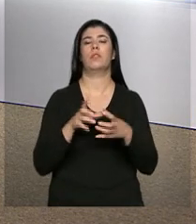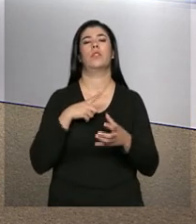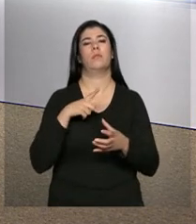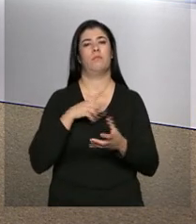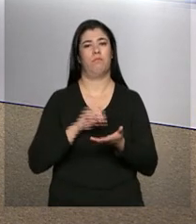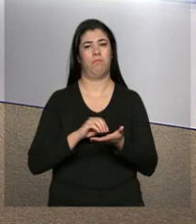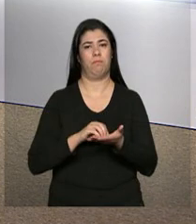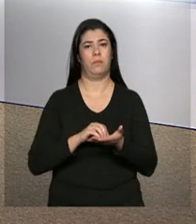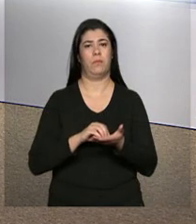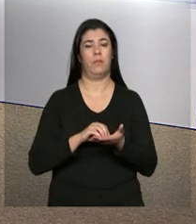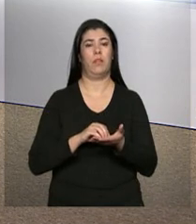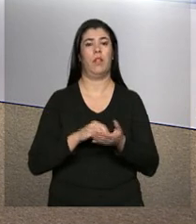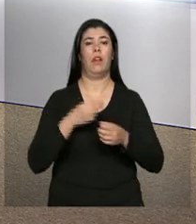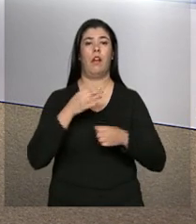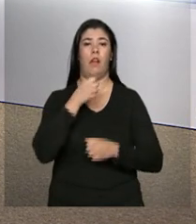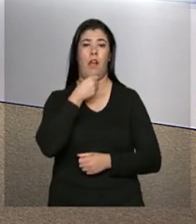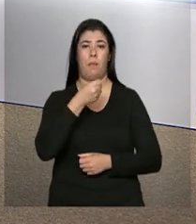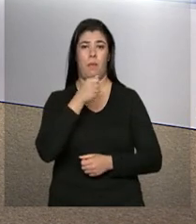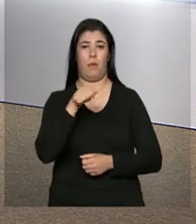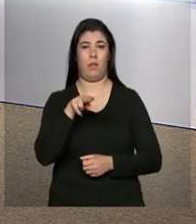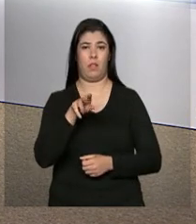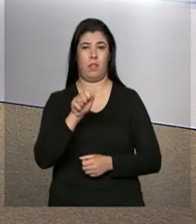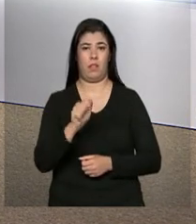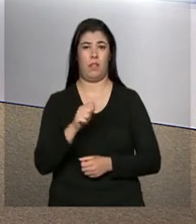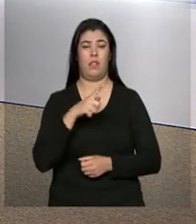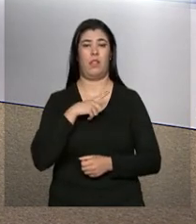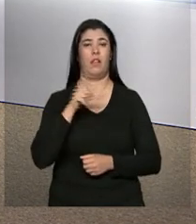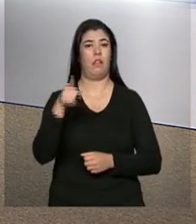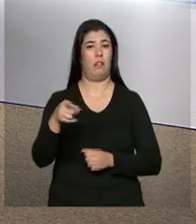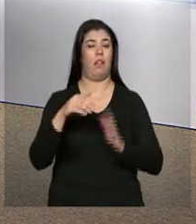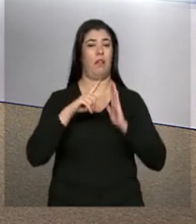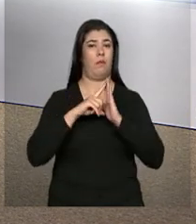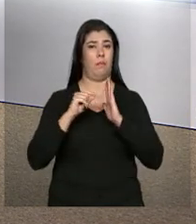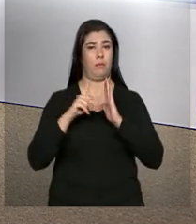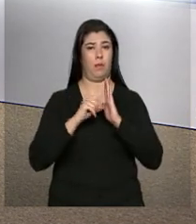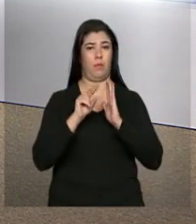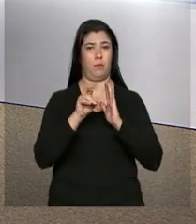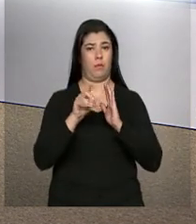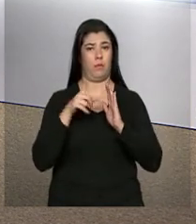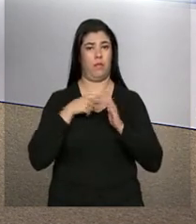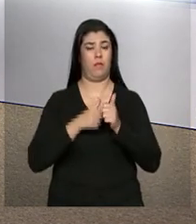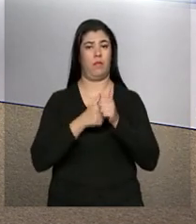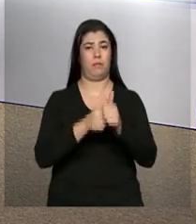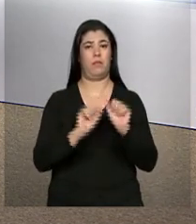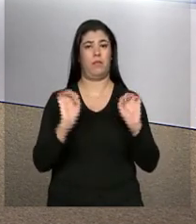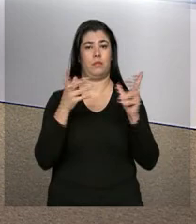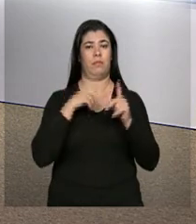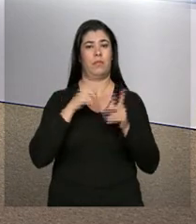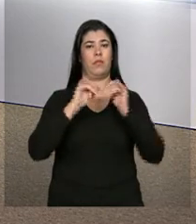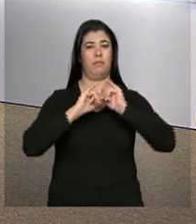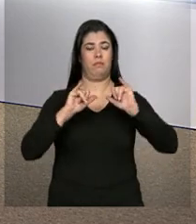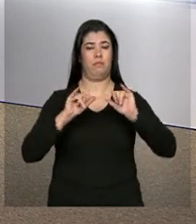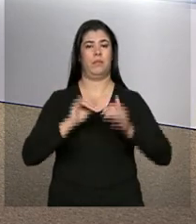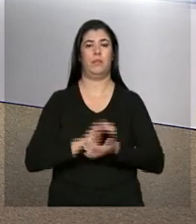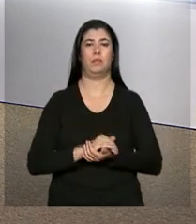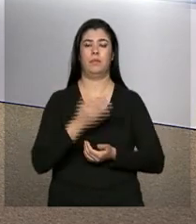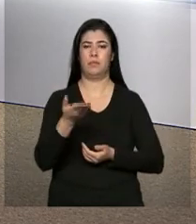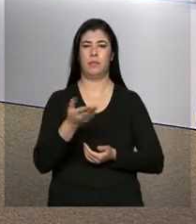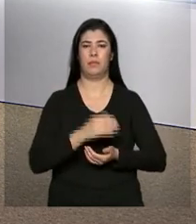insuficientes. A repórter Ana Gabriela Salles, que está no Palácio do Planalto para acompanhar o evento, tem outros detalhes. Ana.